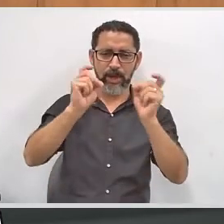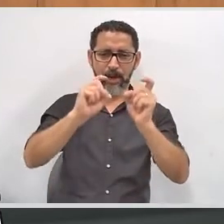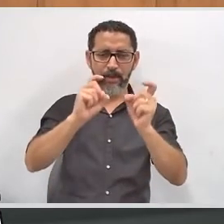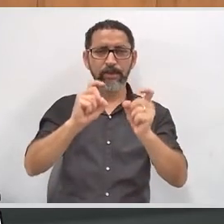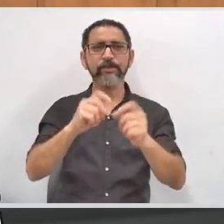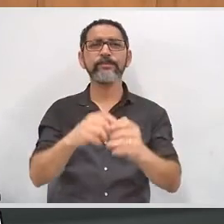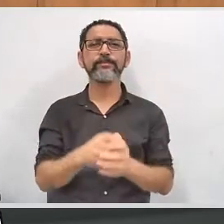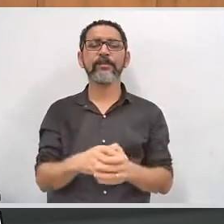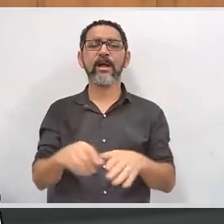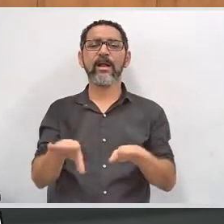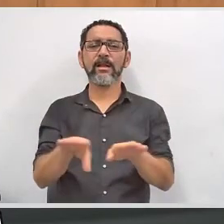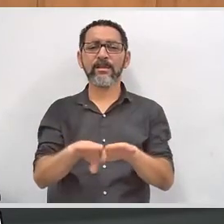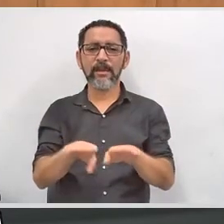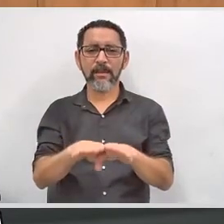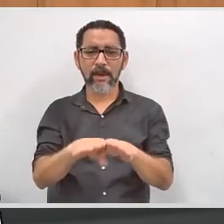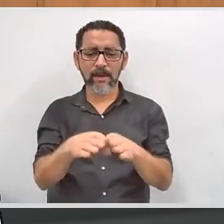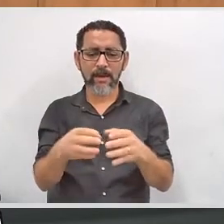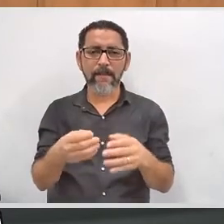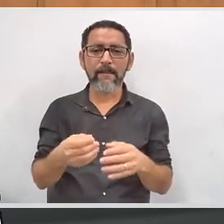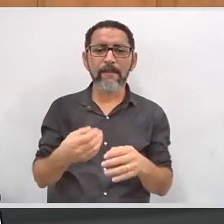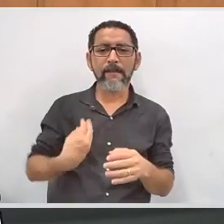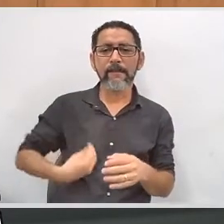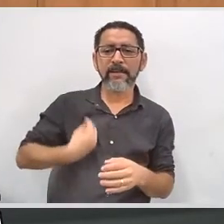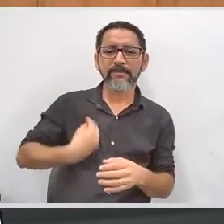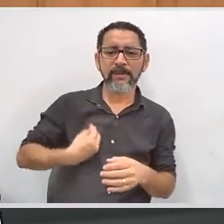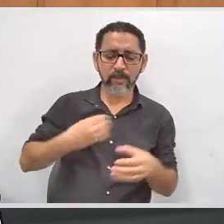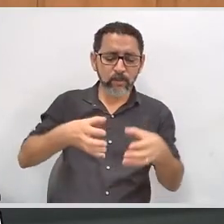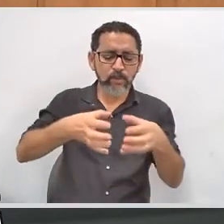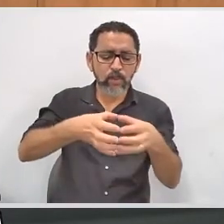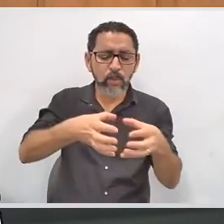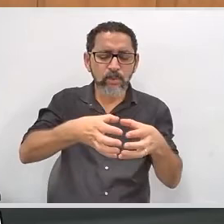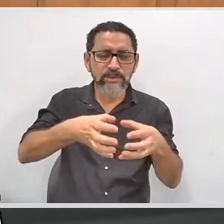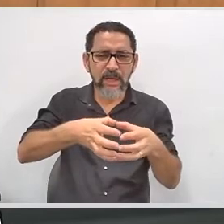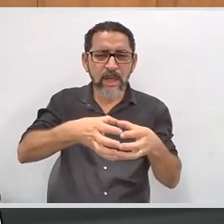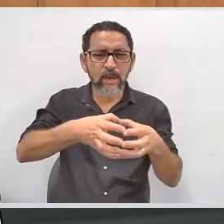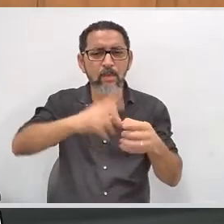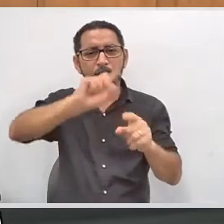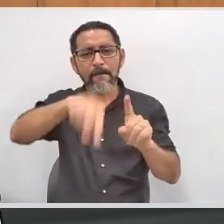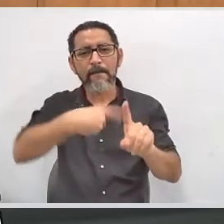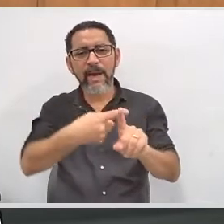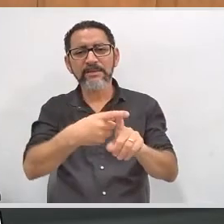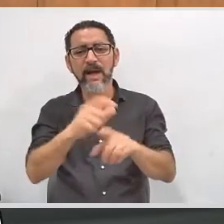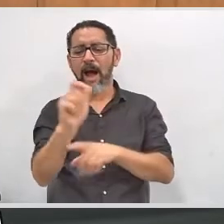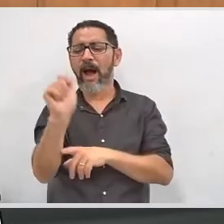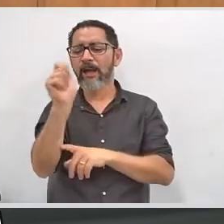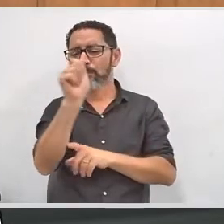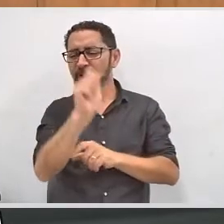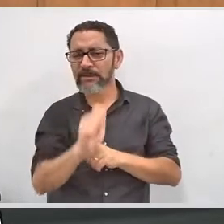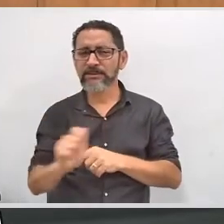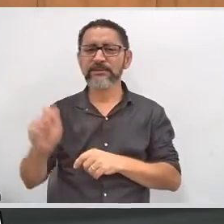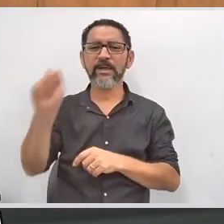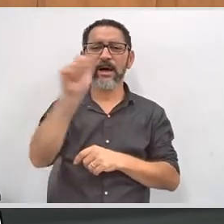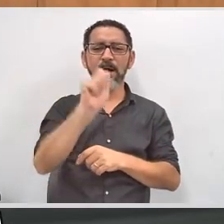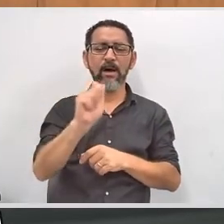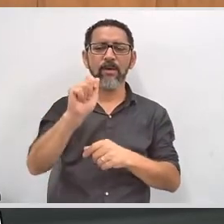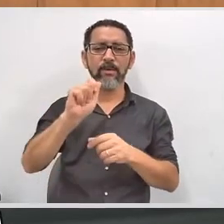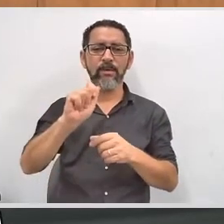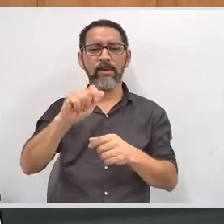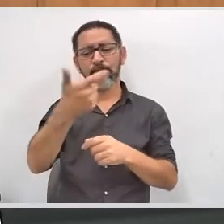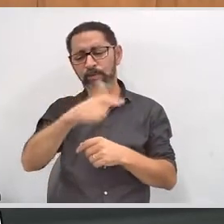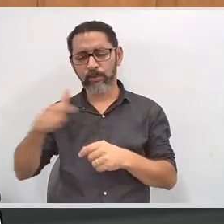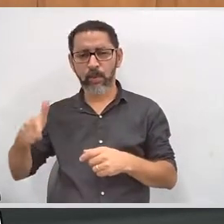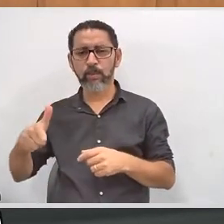conselhos ligados às pessoas com deficiência para apresentar o serviço da justiça eleitoral e ouvir suas demandas.